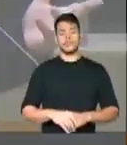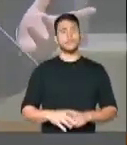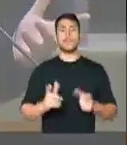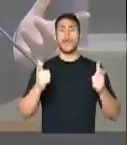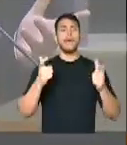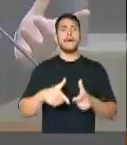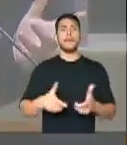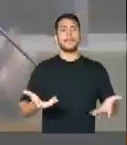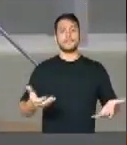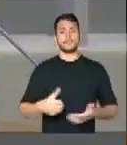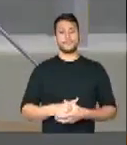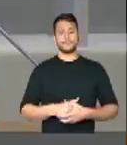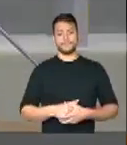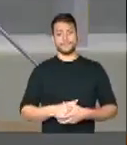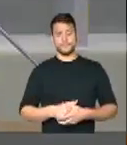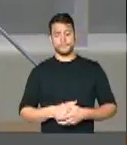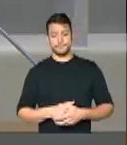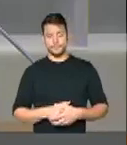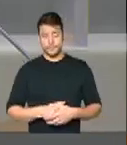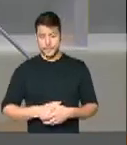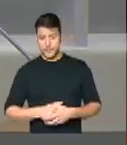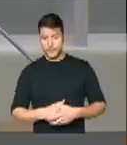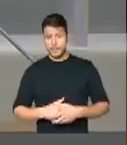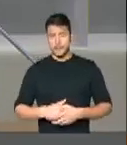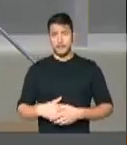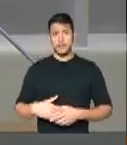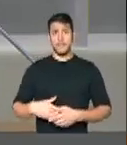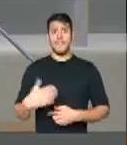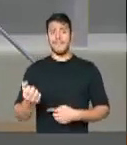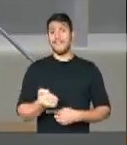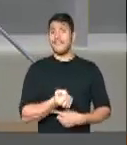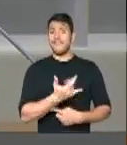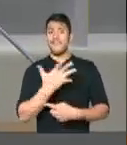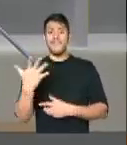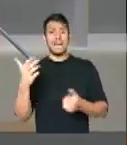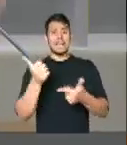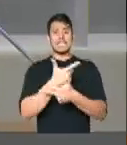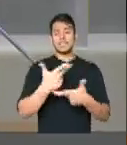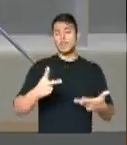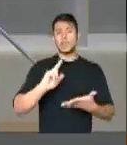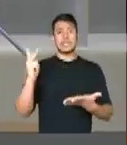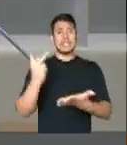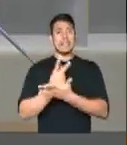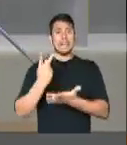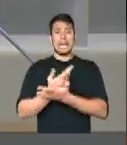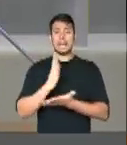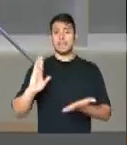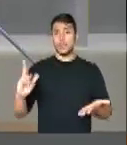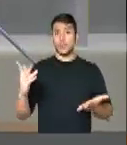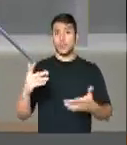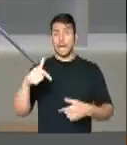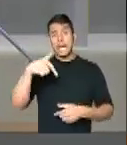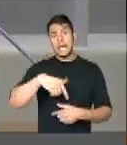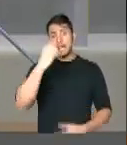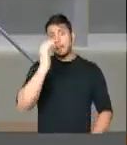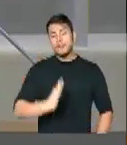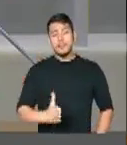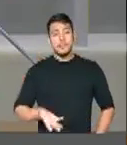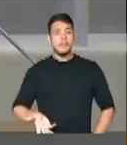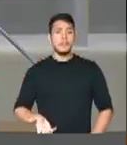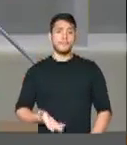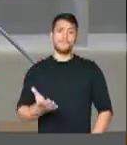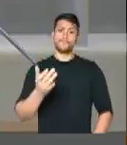Para onde? Tantas irregularidades que aqui vêm acontecendo no nosso país. É